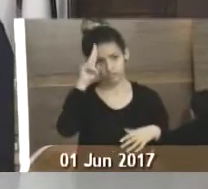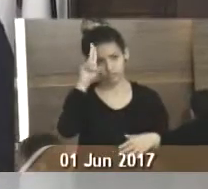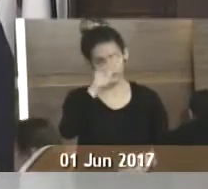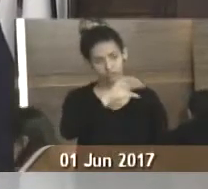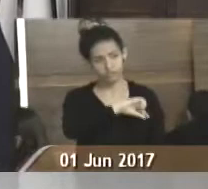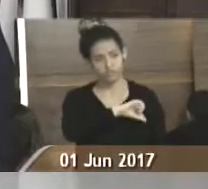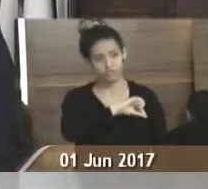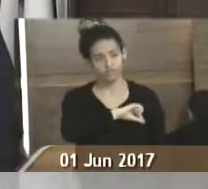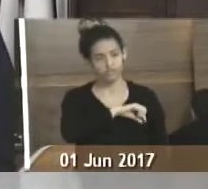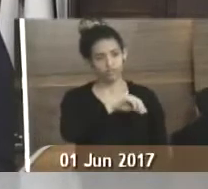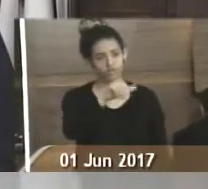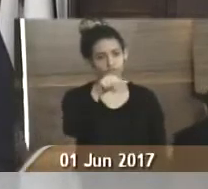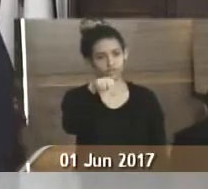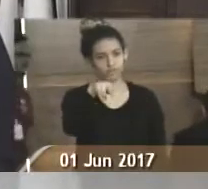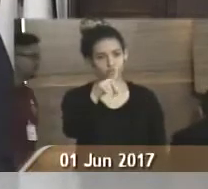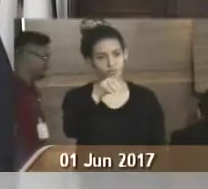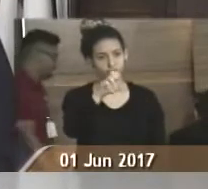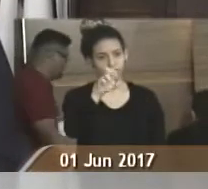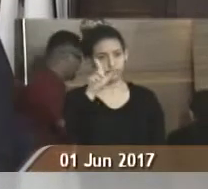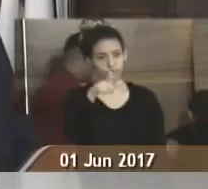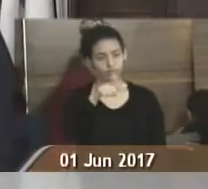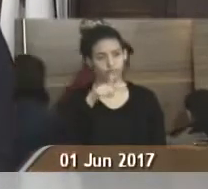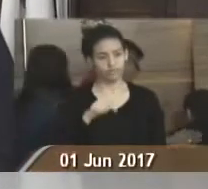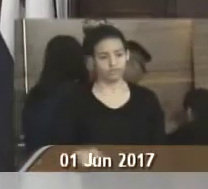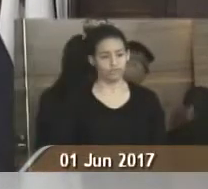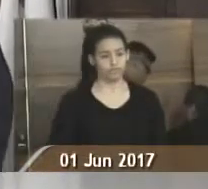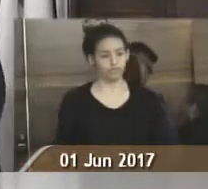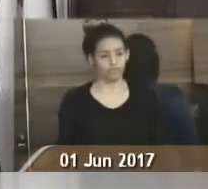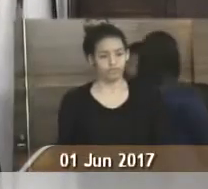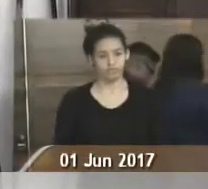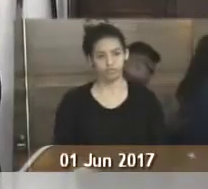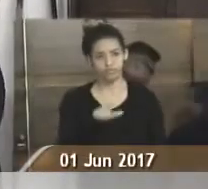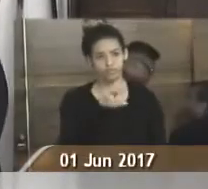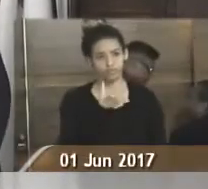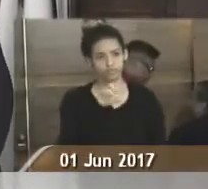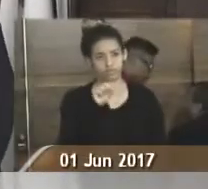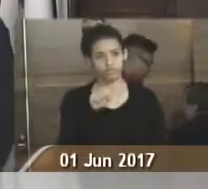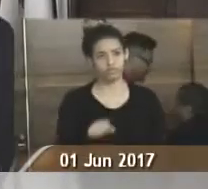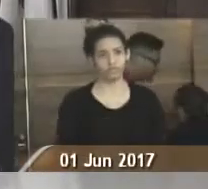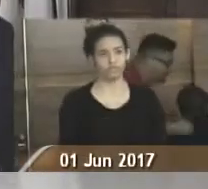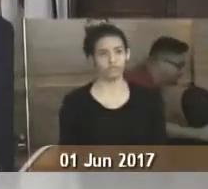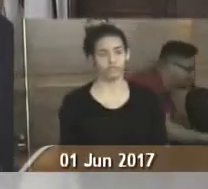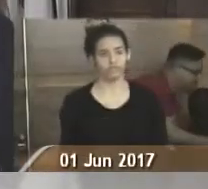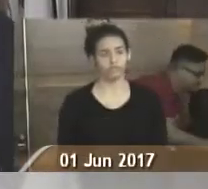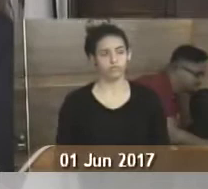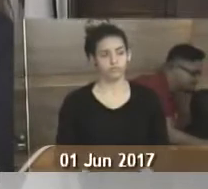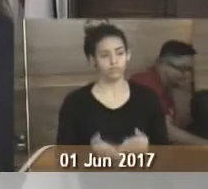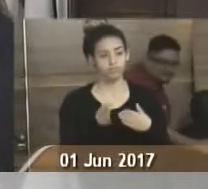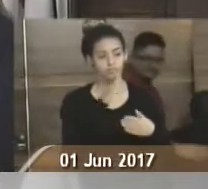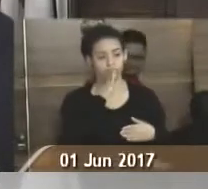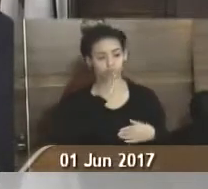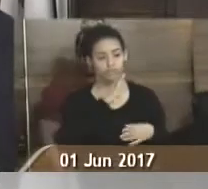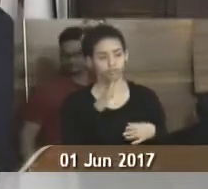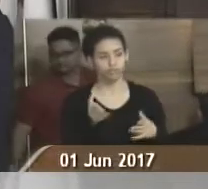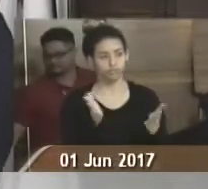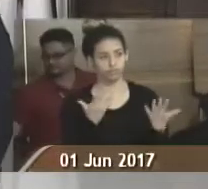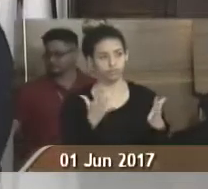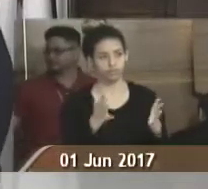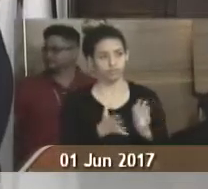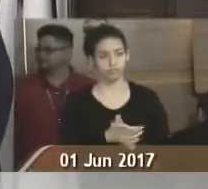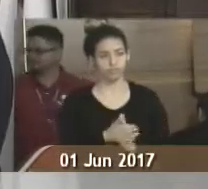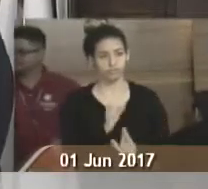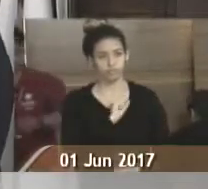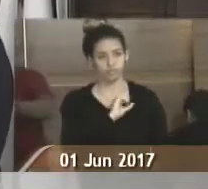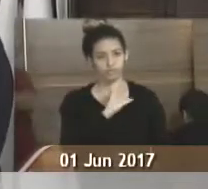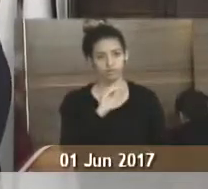33º Batalhão da Polícia Militar do Estado do Rio de Janeiro, André Luiz de Castro Maia, e peço regime de urgência para essa moção,